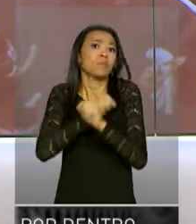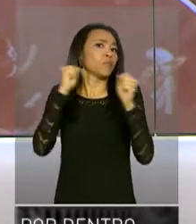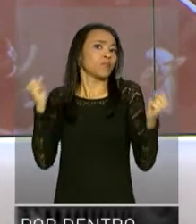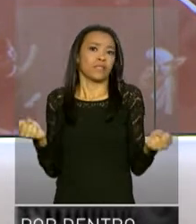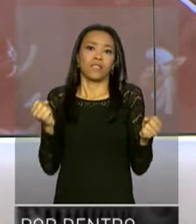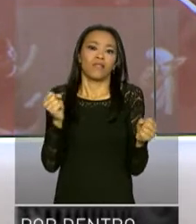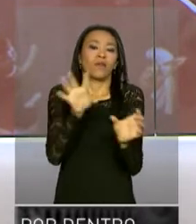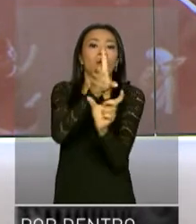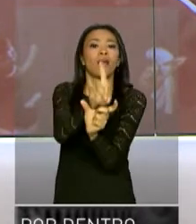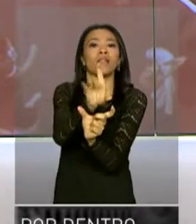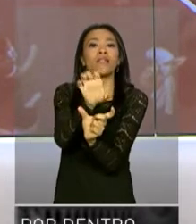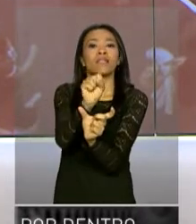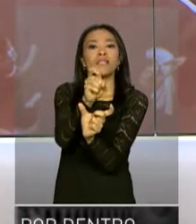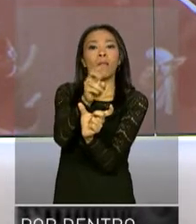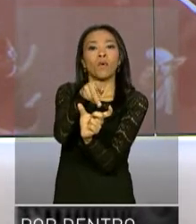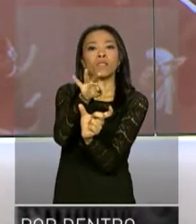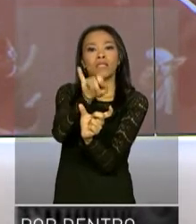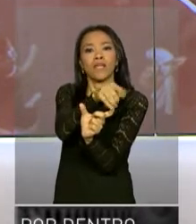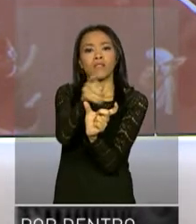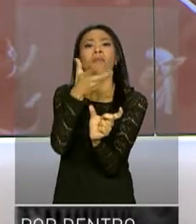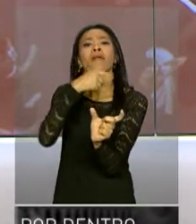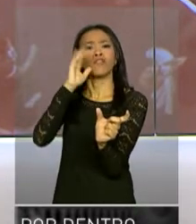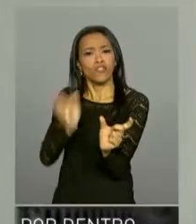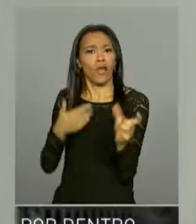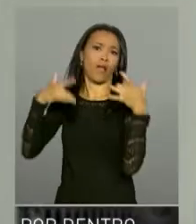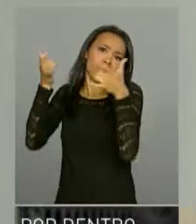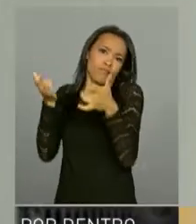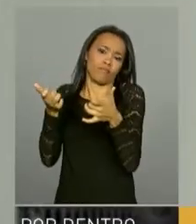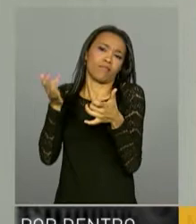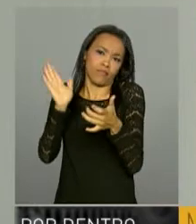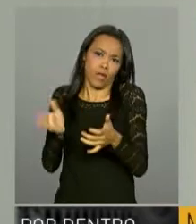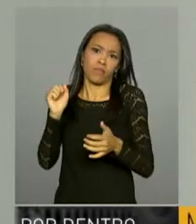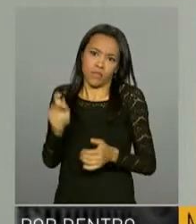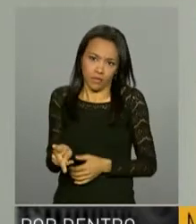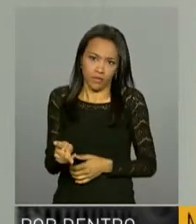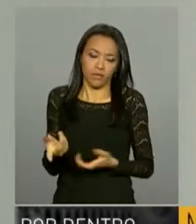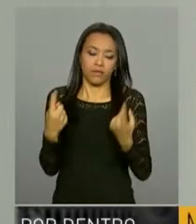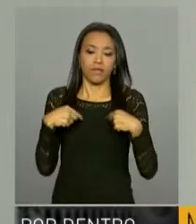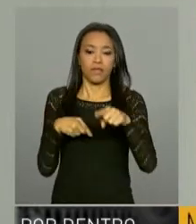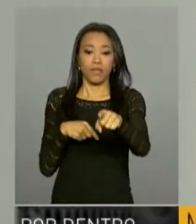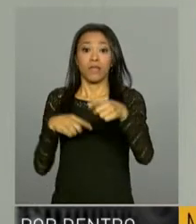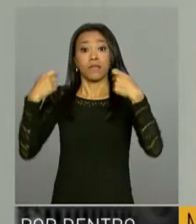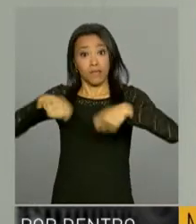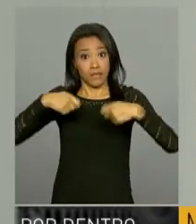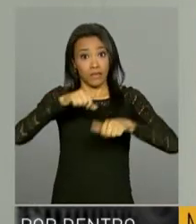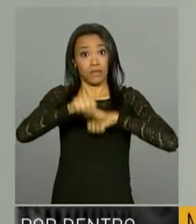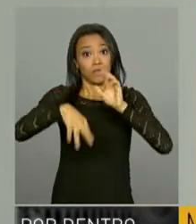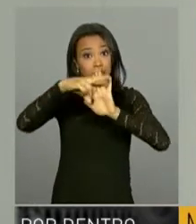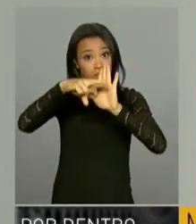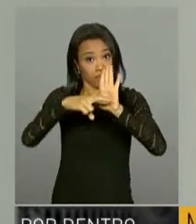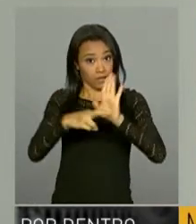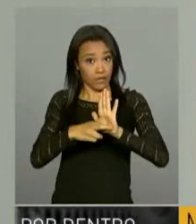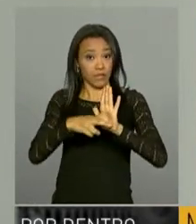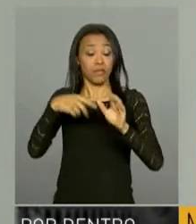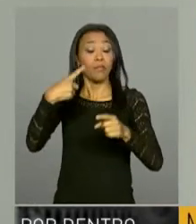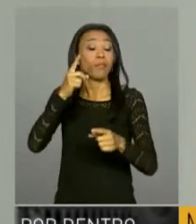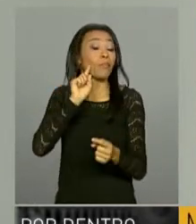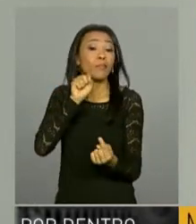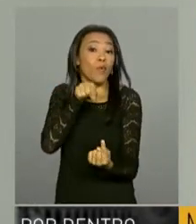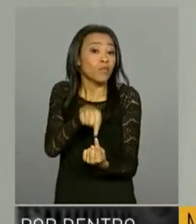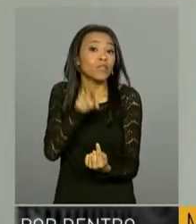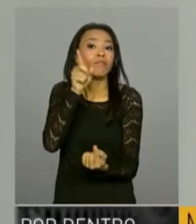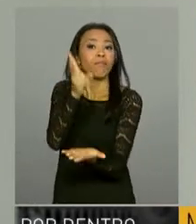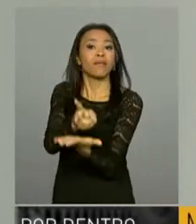desaposentação para quem já é aposentado. A reforma da Previdência é necessária justamente para poder manter o pagamento das